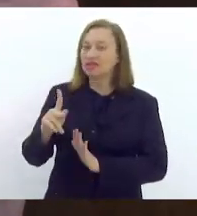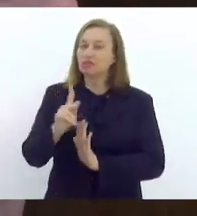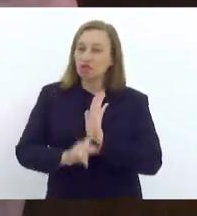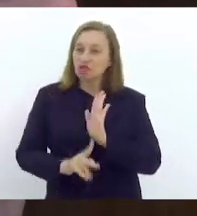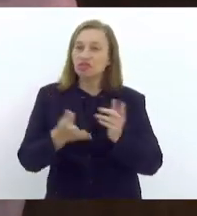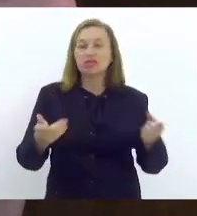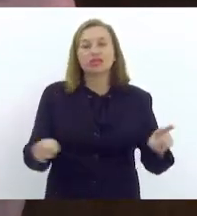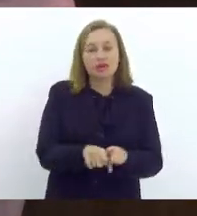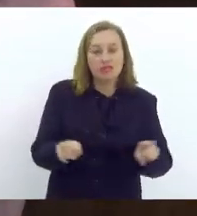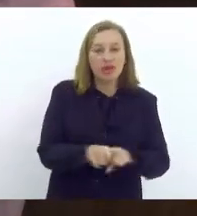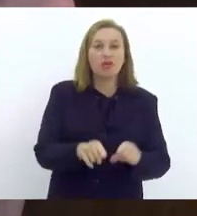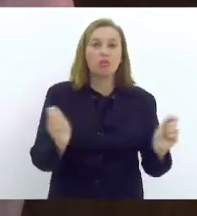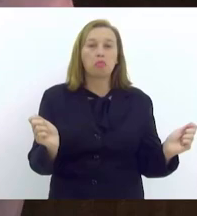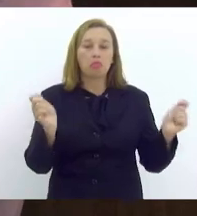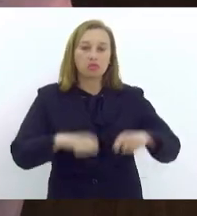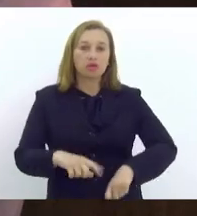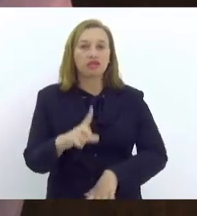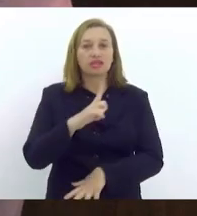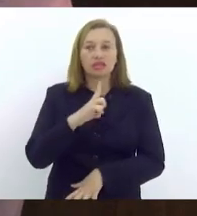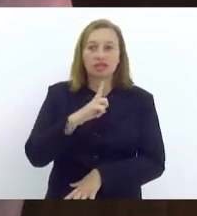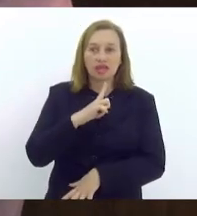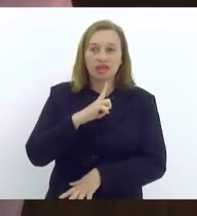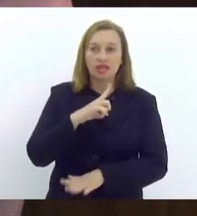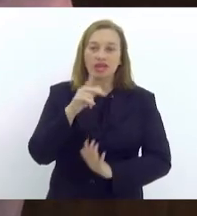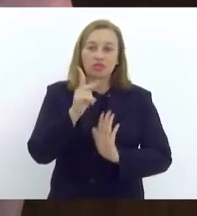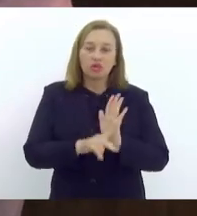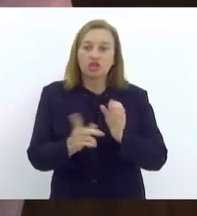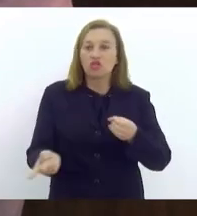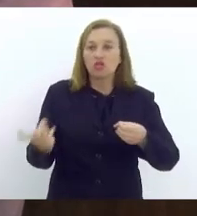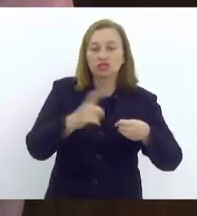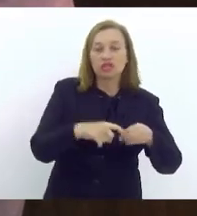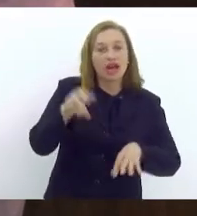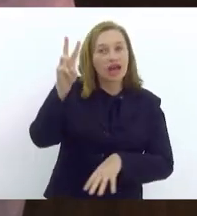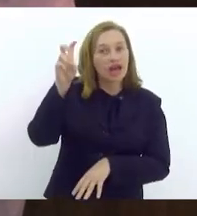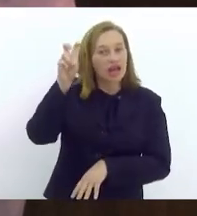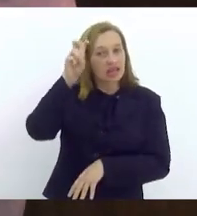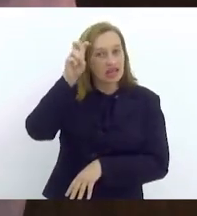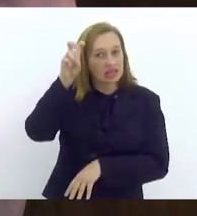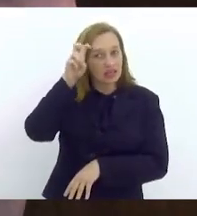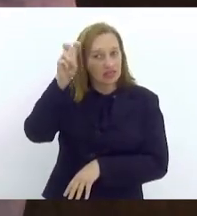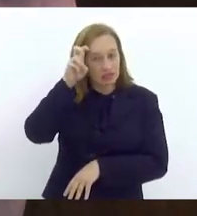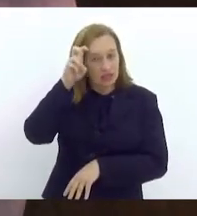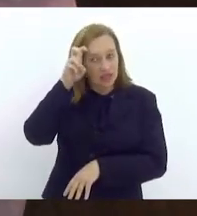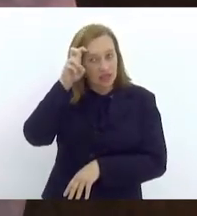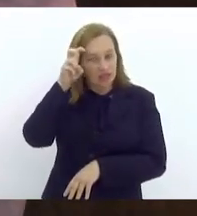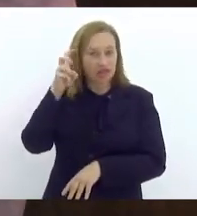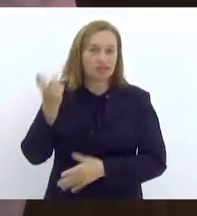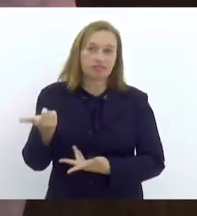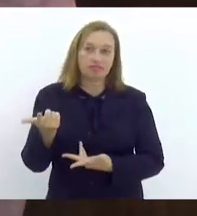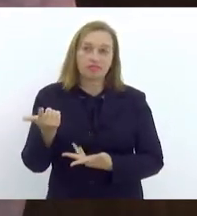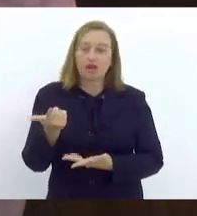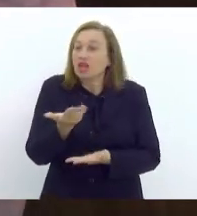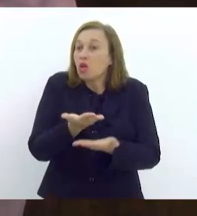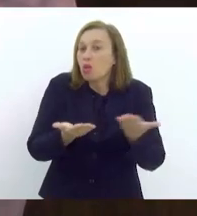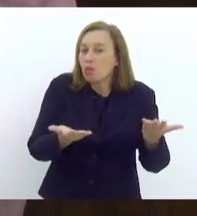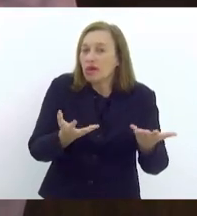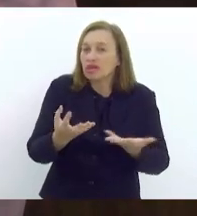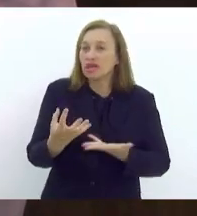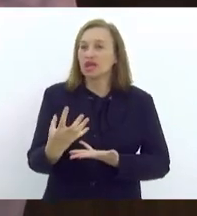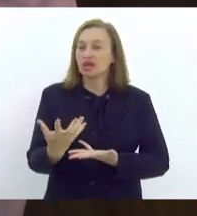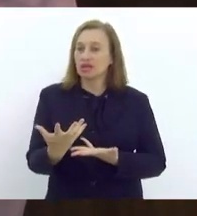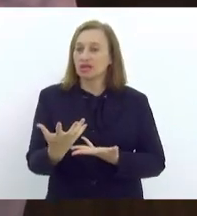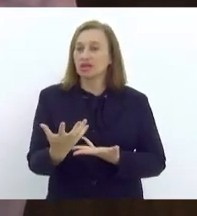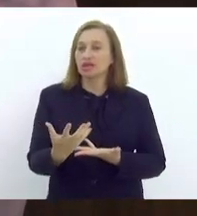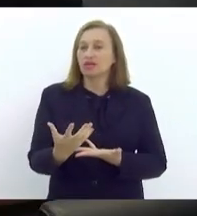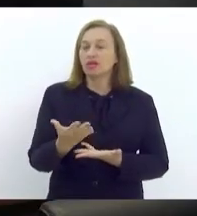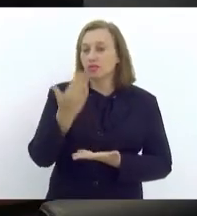queria ver a possibilidade desse projeto voltar quinta-feira para a redação do vencido, para a gente também não perder essa otimização. Tá